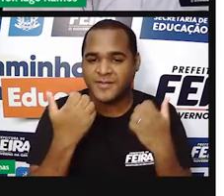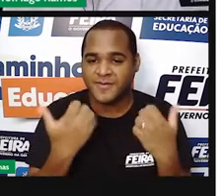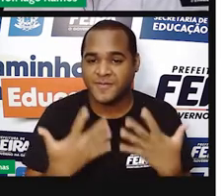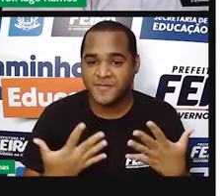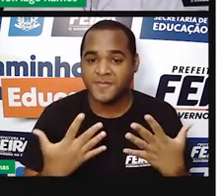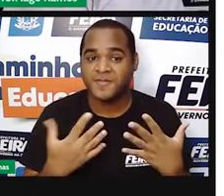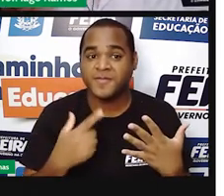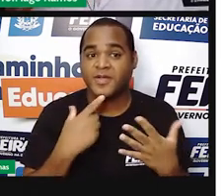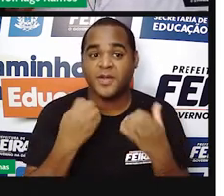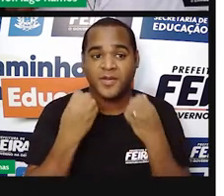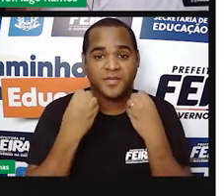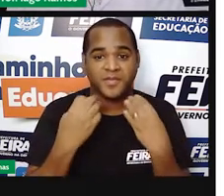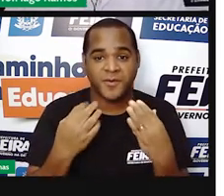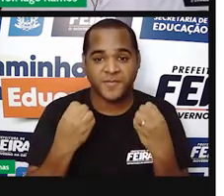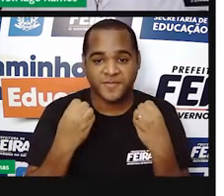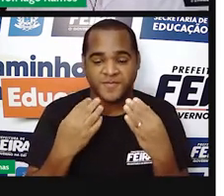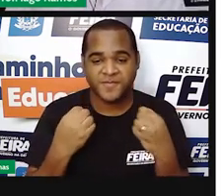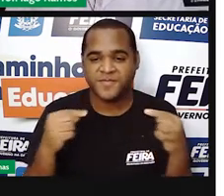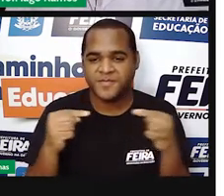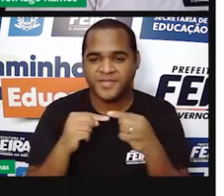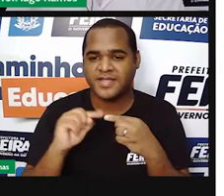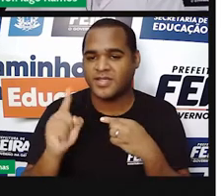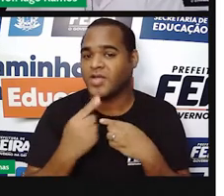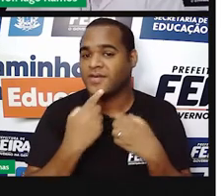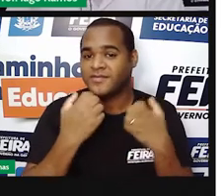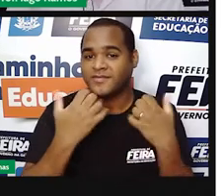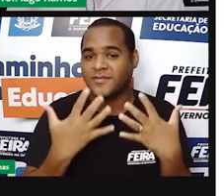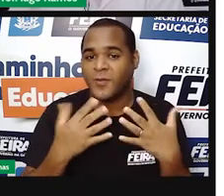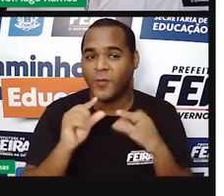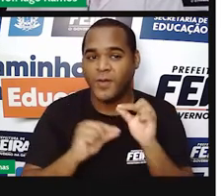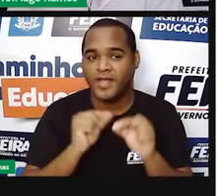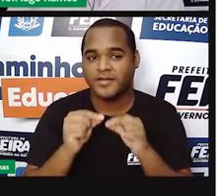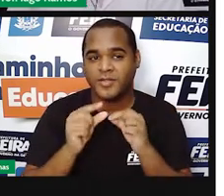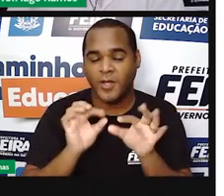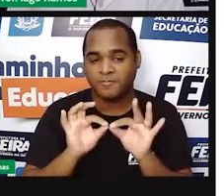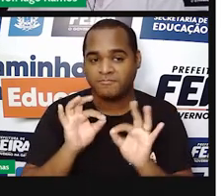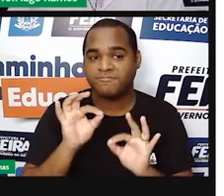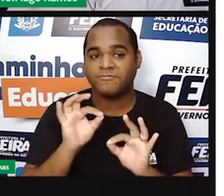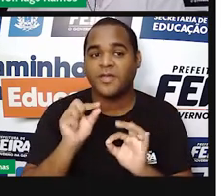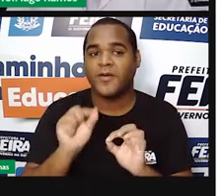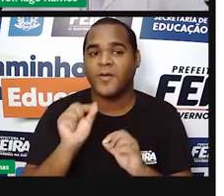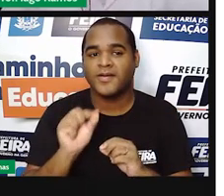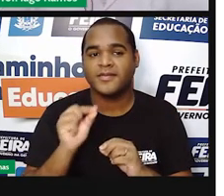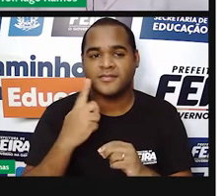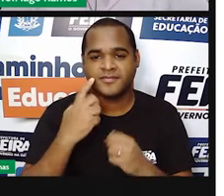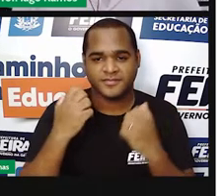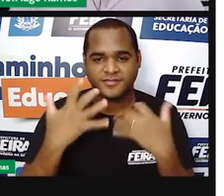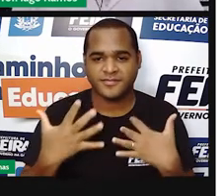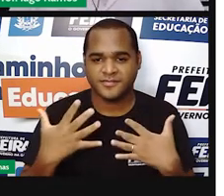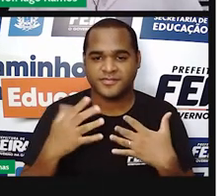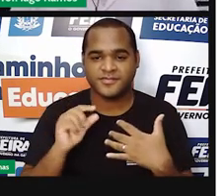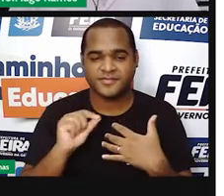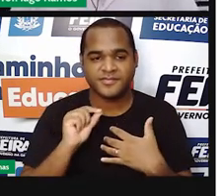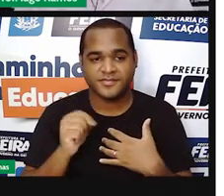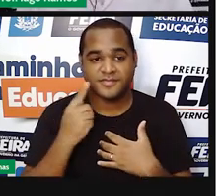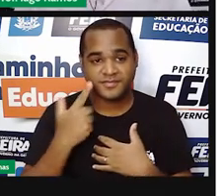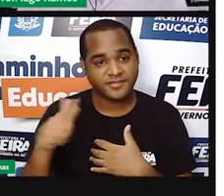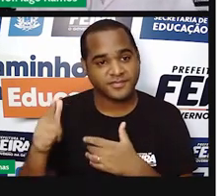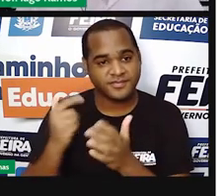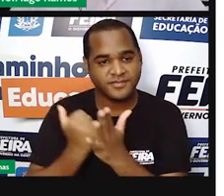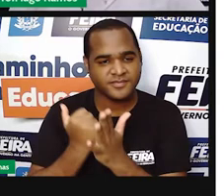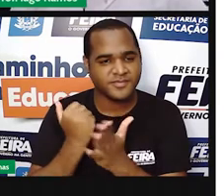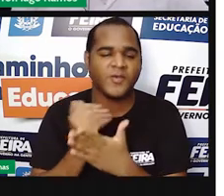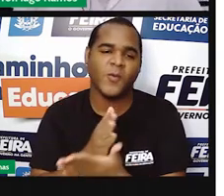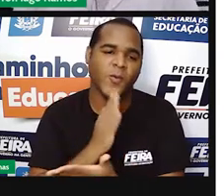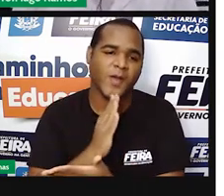massa! Bom, a gente já tem então aí uma longa trajetória de aulas, né? E claro que você já me conhece,